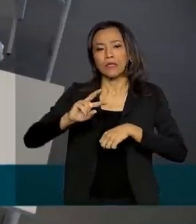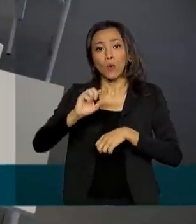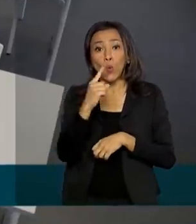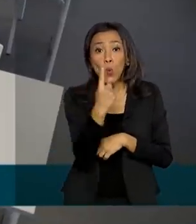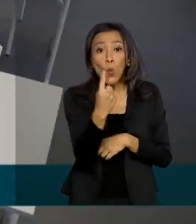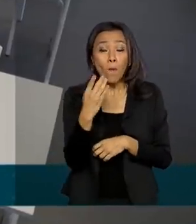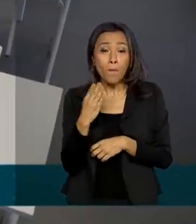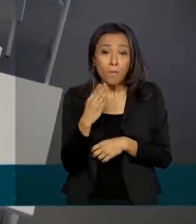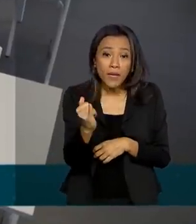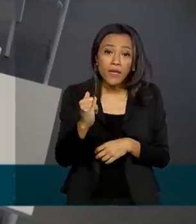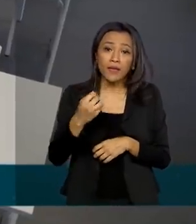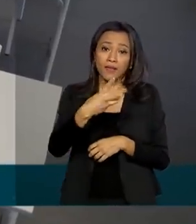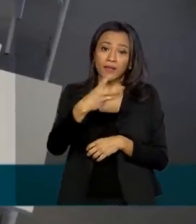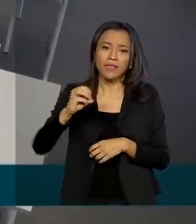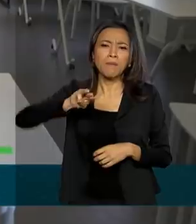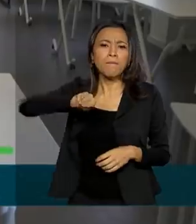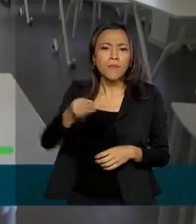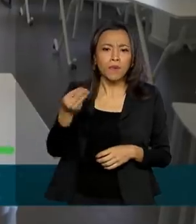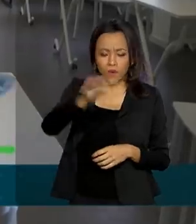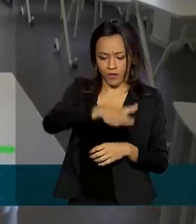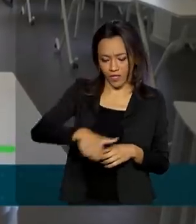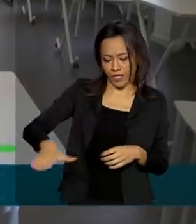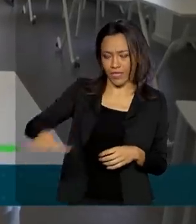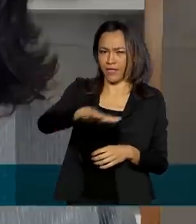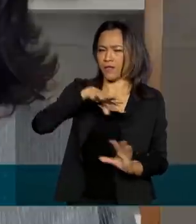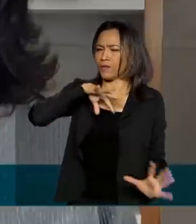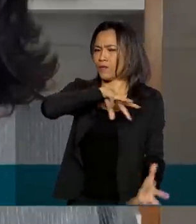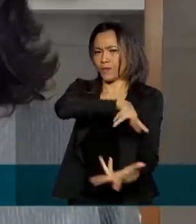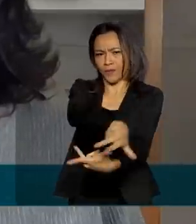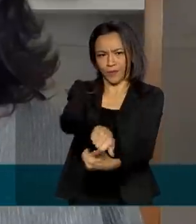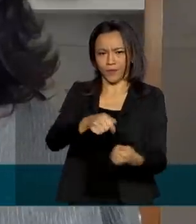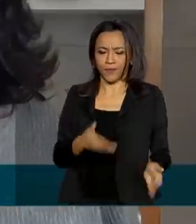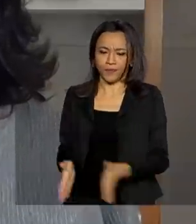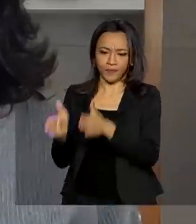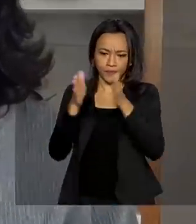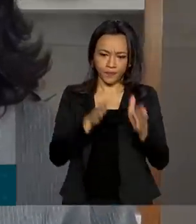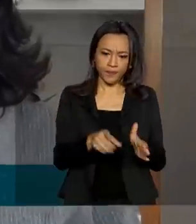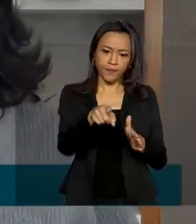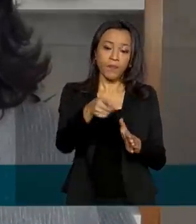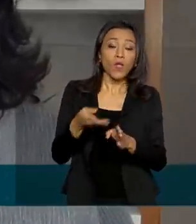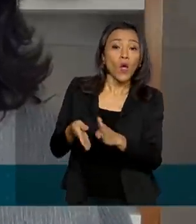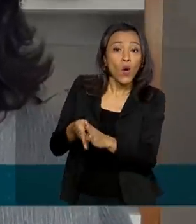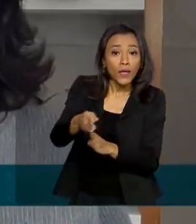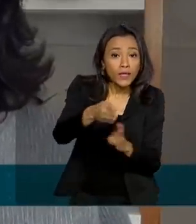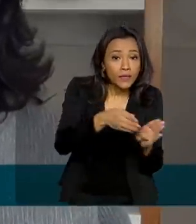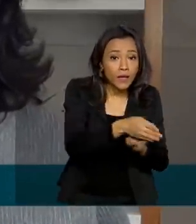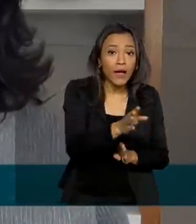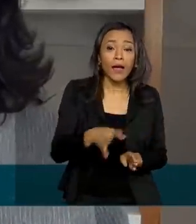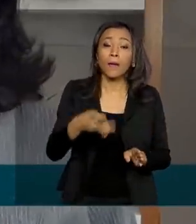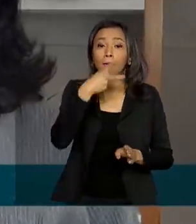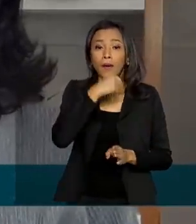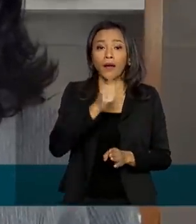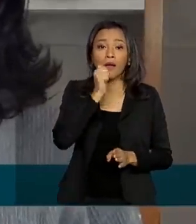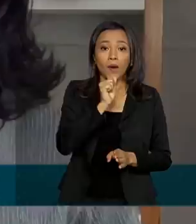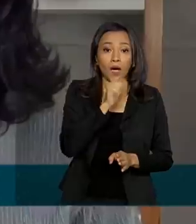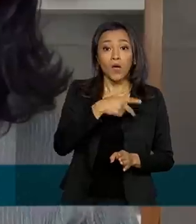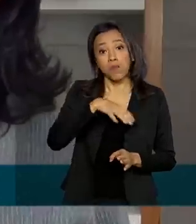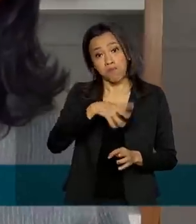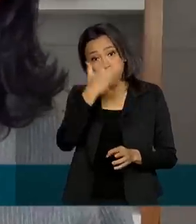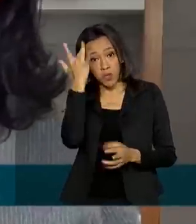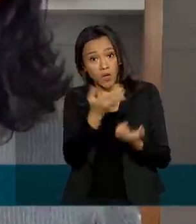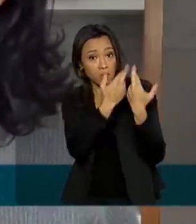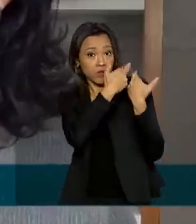300 milhões de crianças e jovens em todo o mundo. Para orientar pais e responsáveis sobre o processo